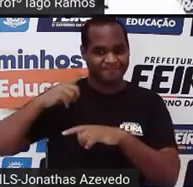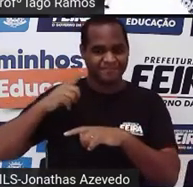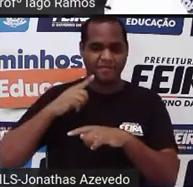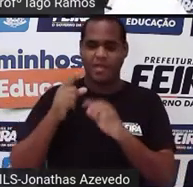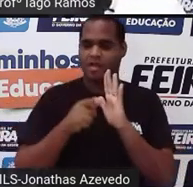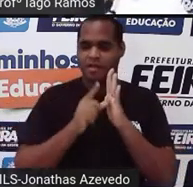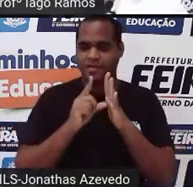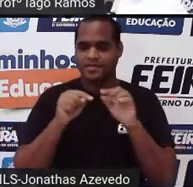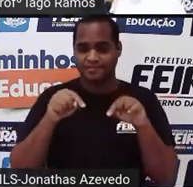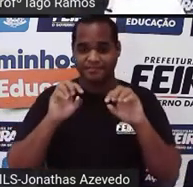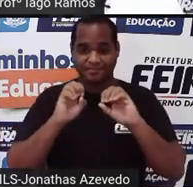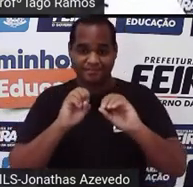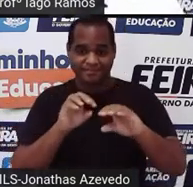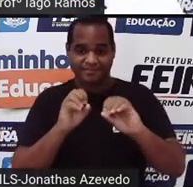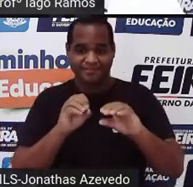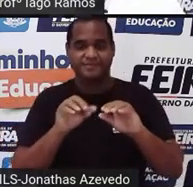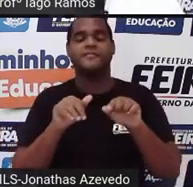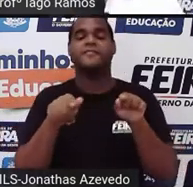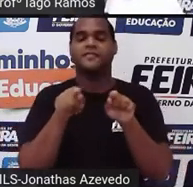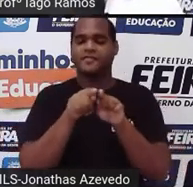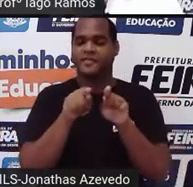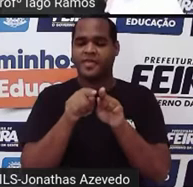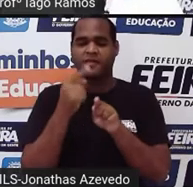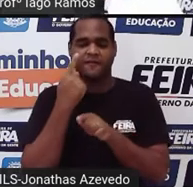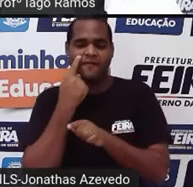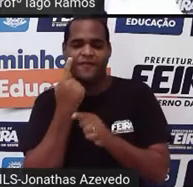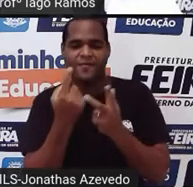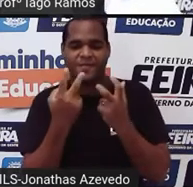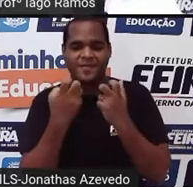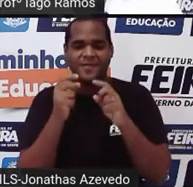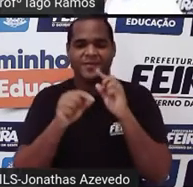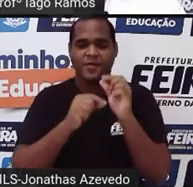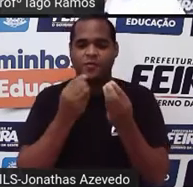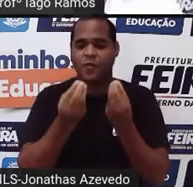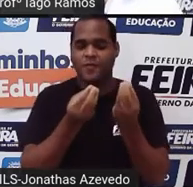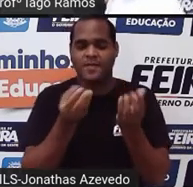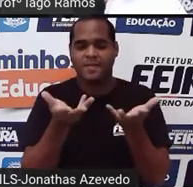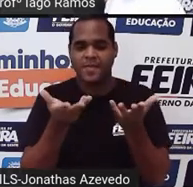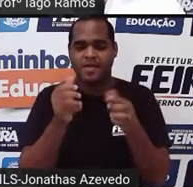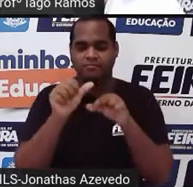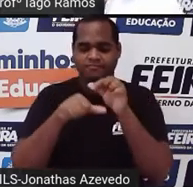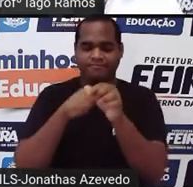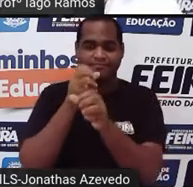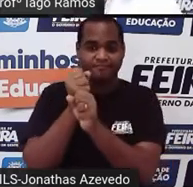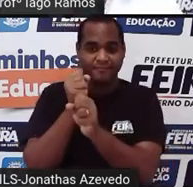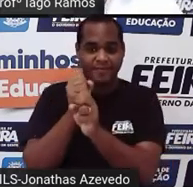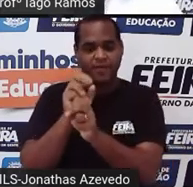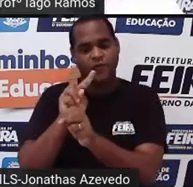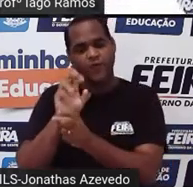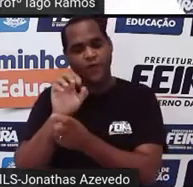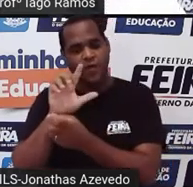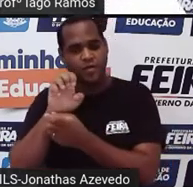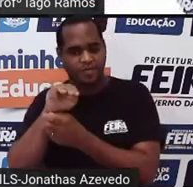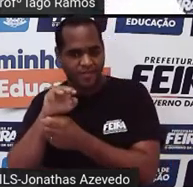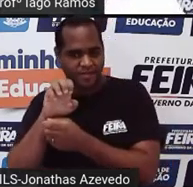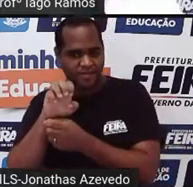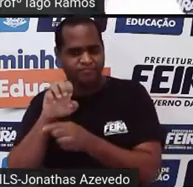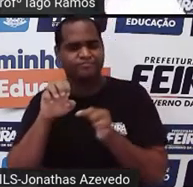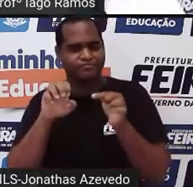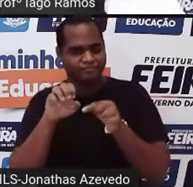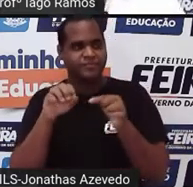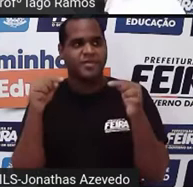uma aula antes dessa daqui, a gente viu como é que a gente faz o cálculo do volume para